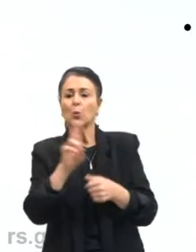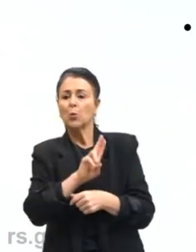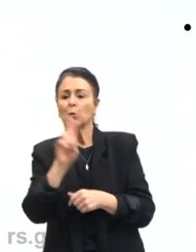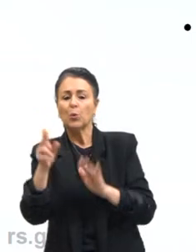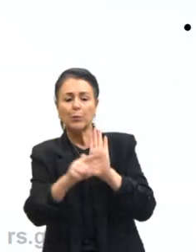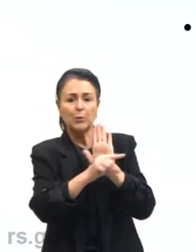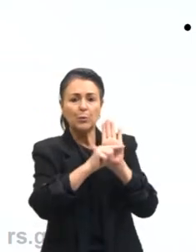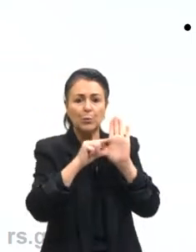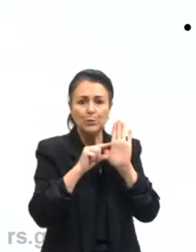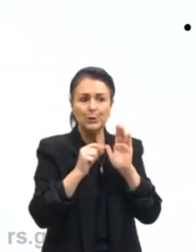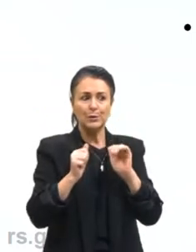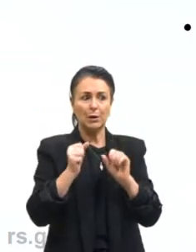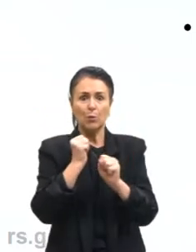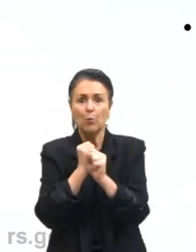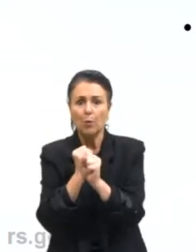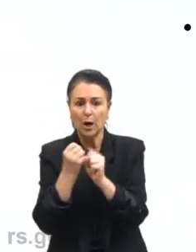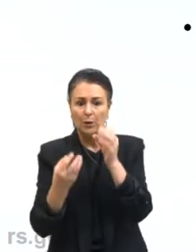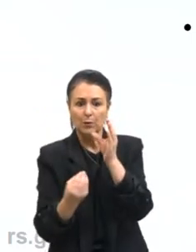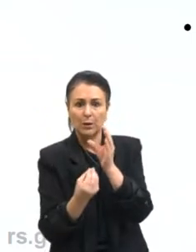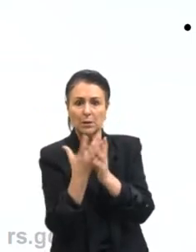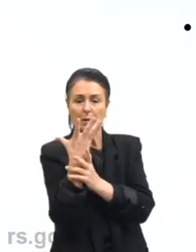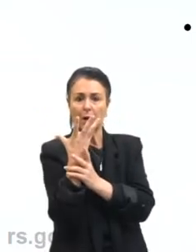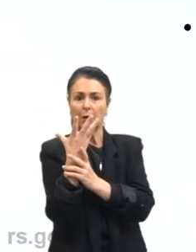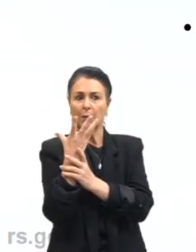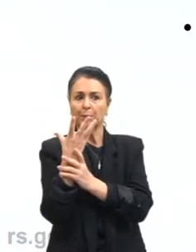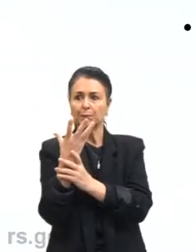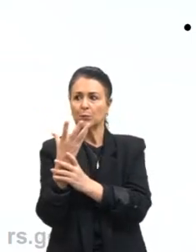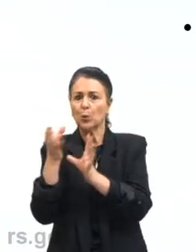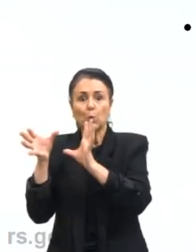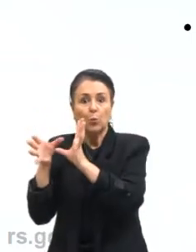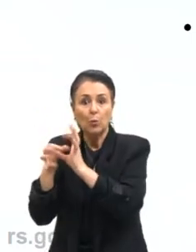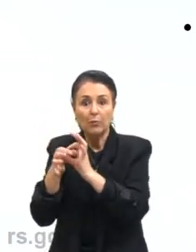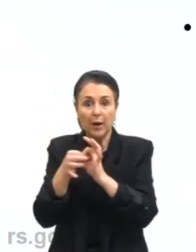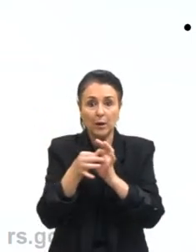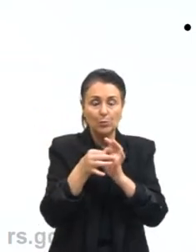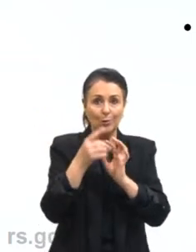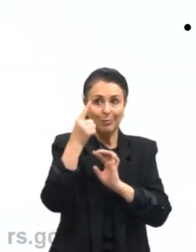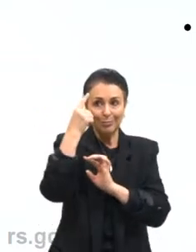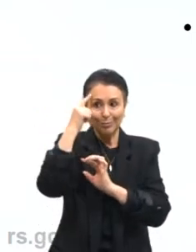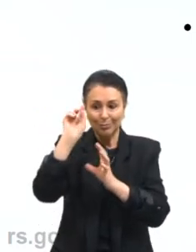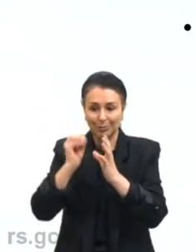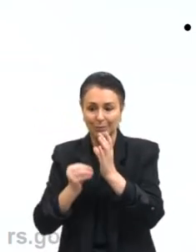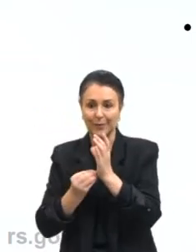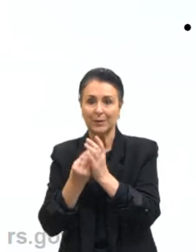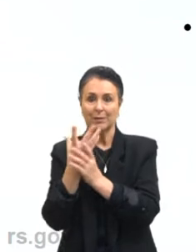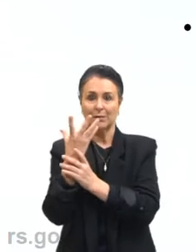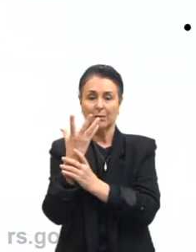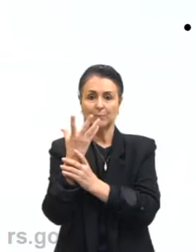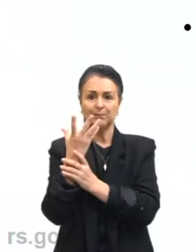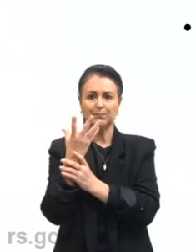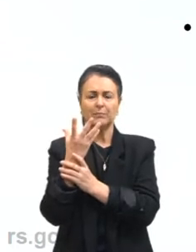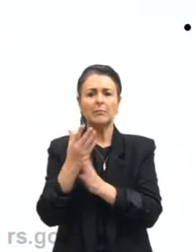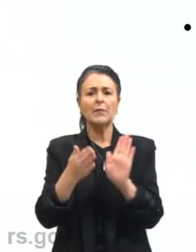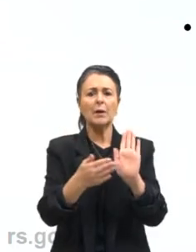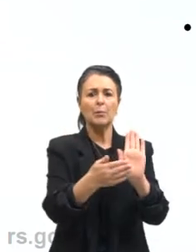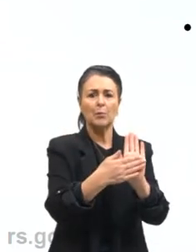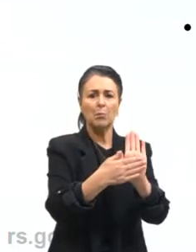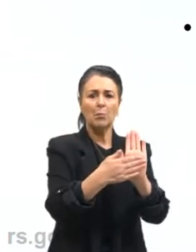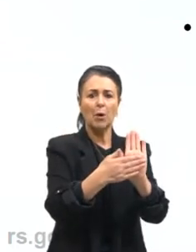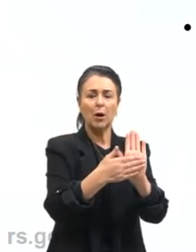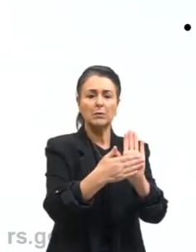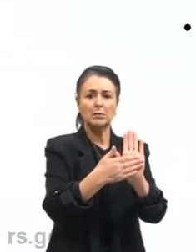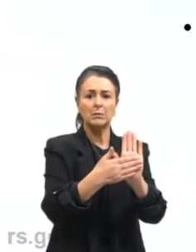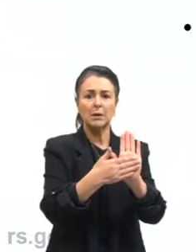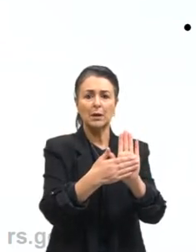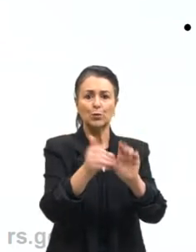ano desta obra, em que contexto essa obra se apresenta, qual foi a proposta do artista a eu